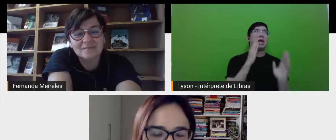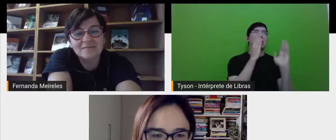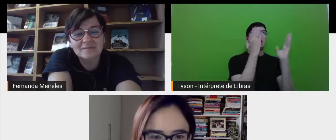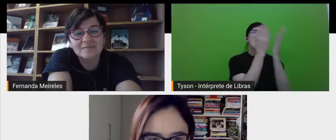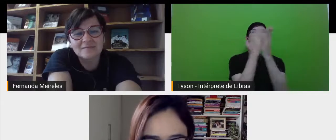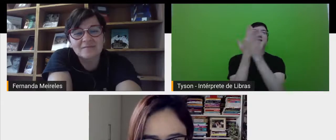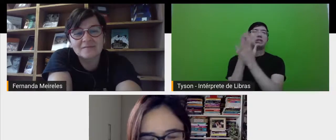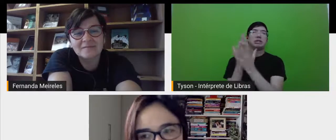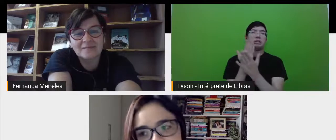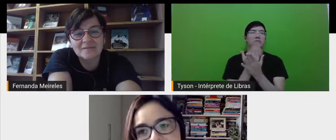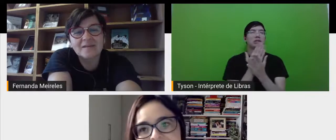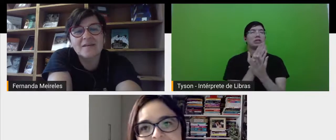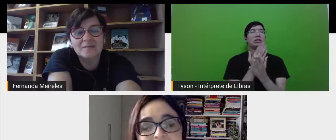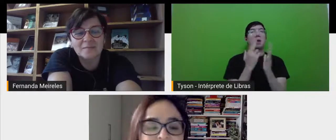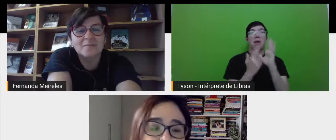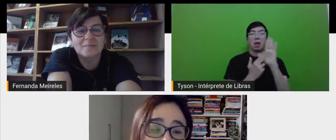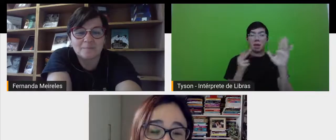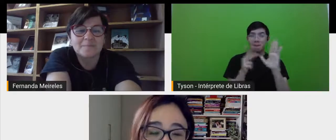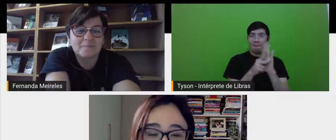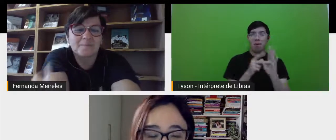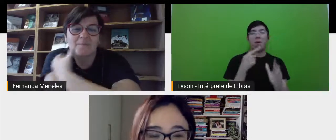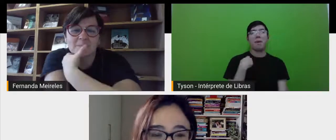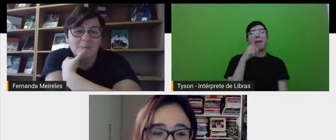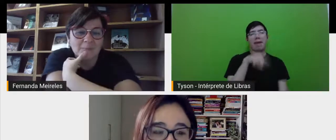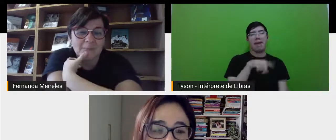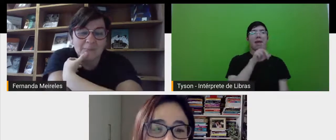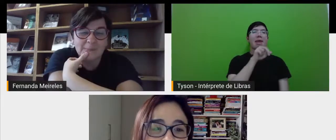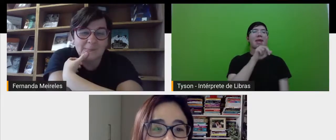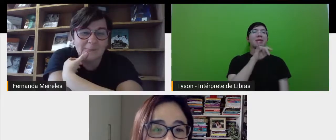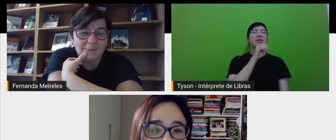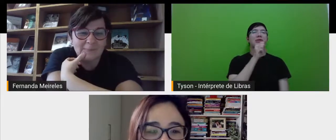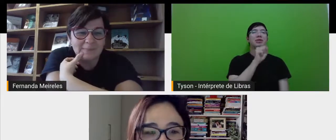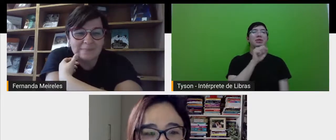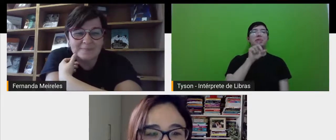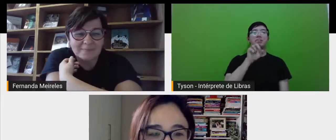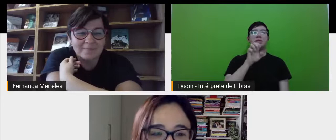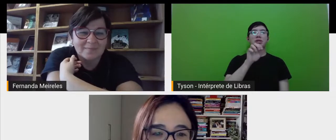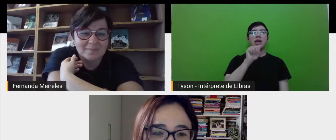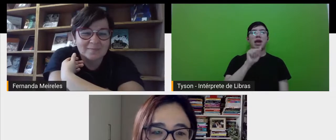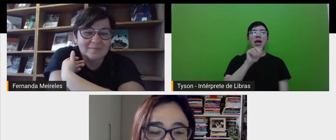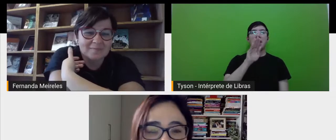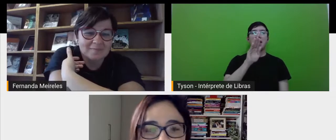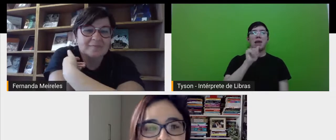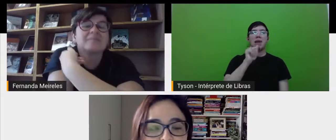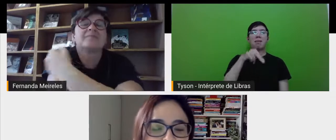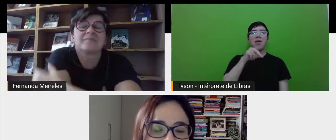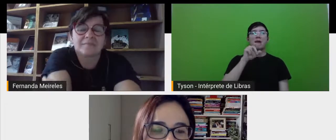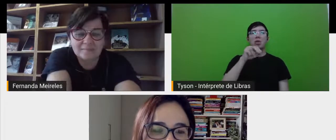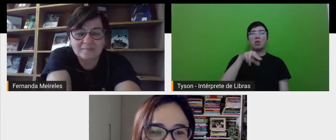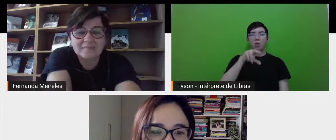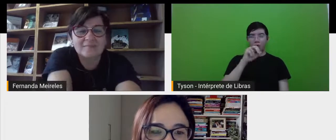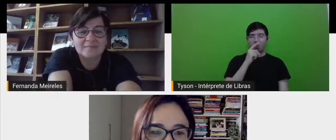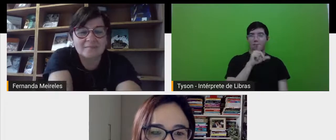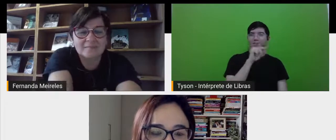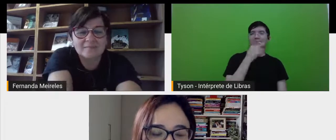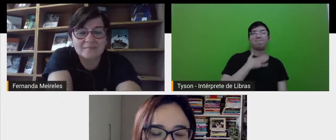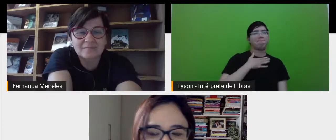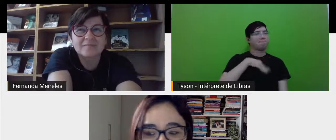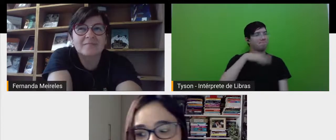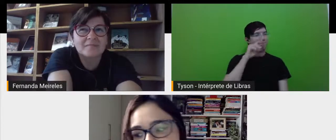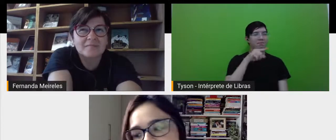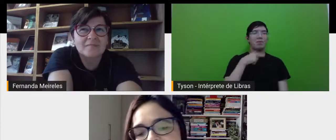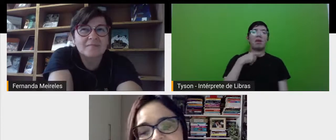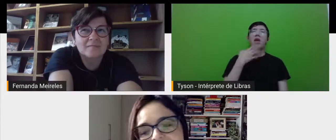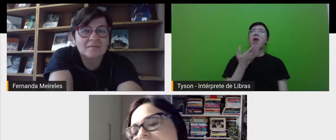Dias de Abandono. E aí veio a pandemia, a gente aqui trancado em casa. Eu confesso que eu tenho